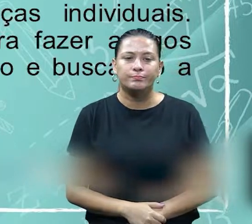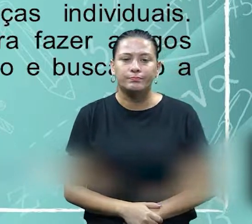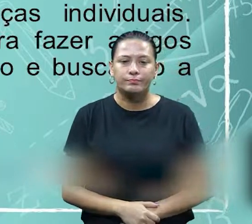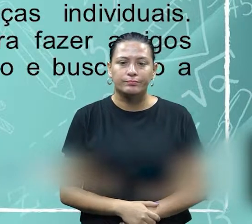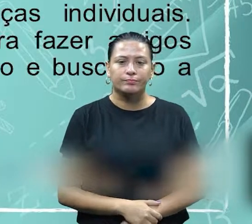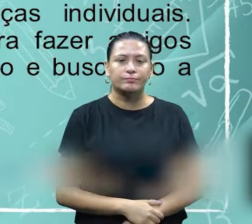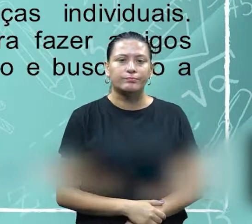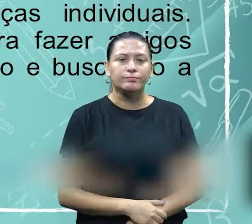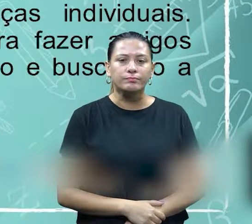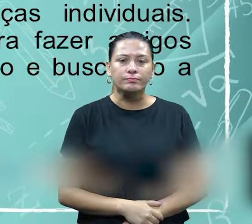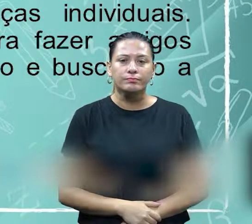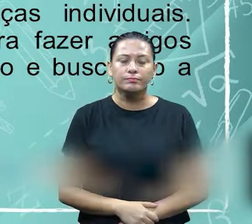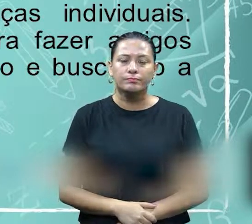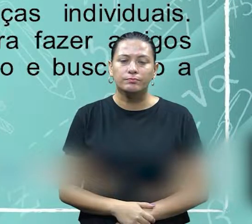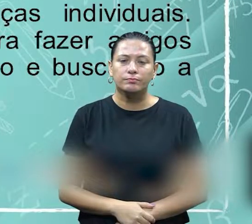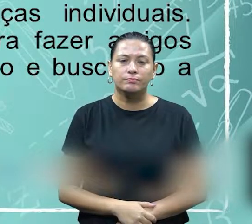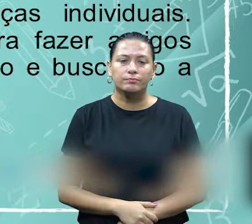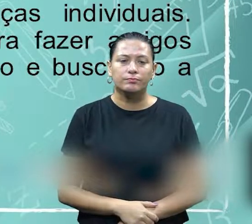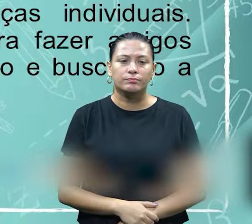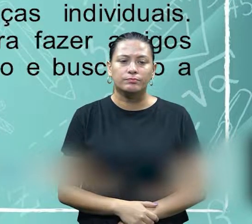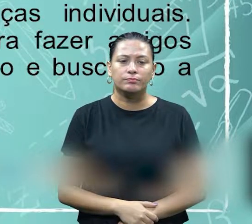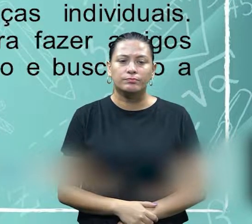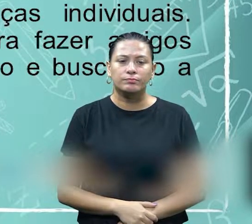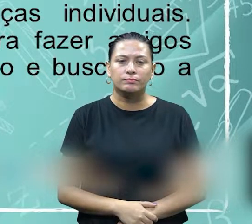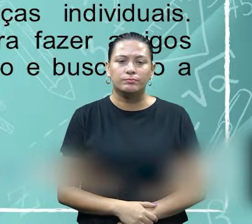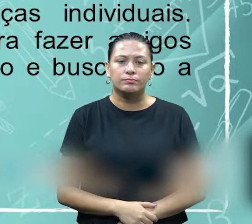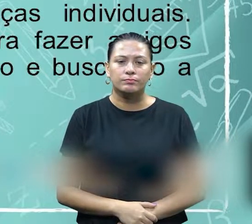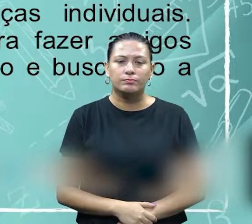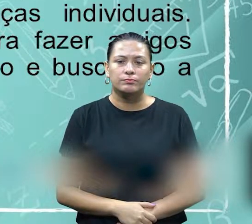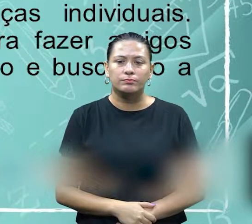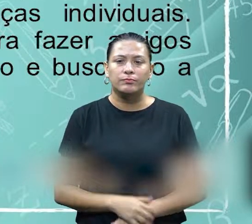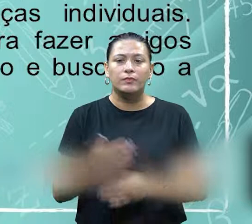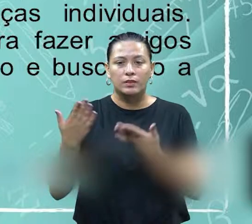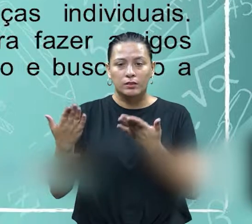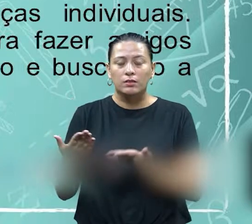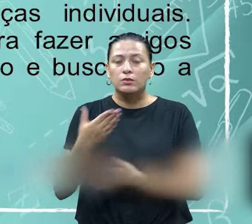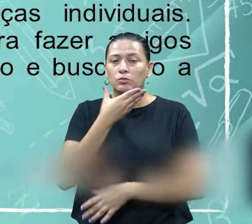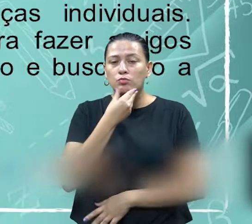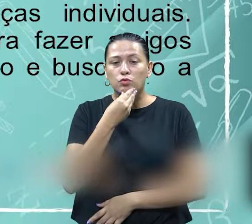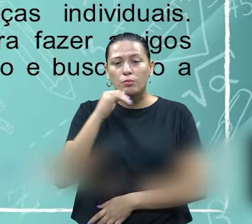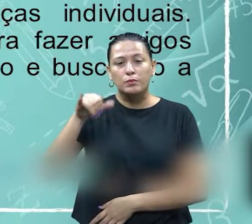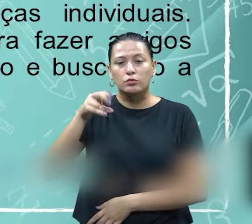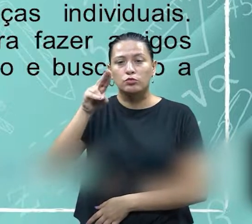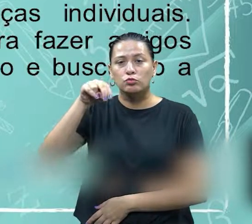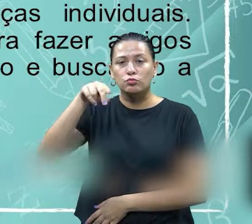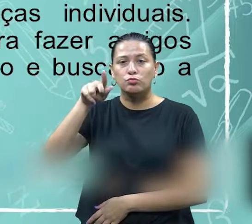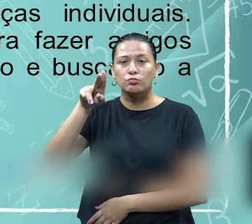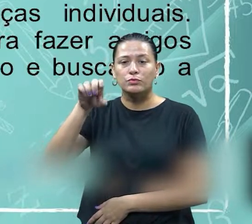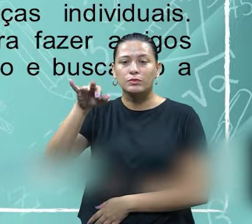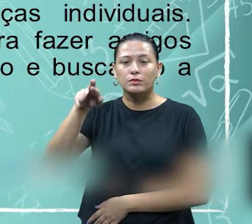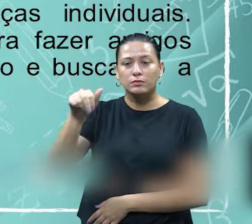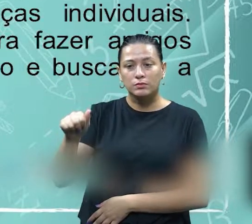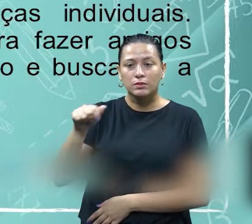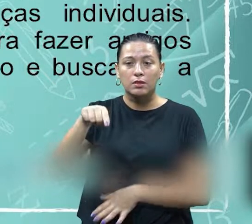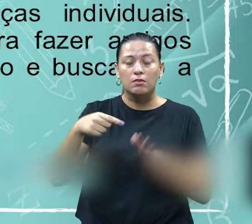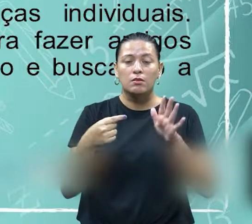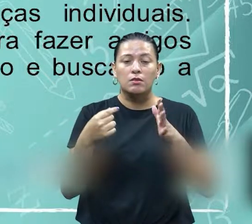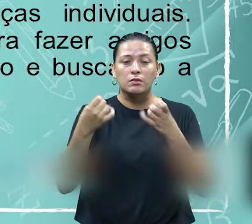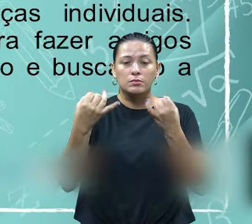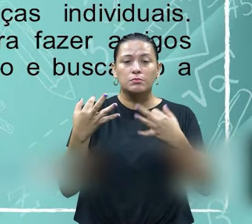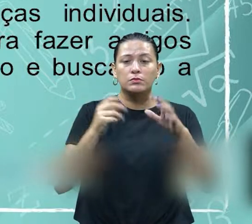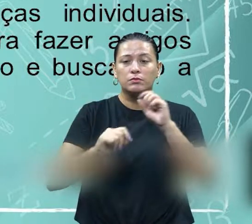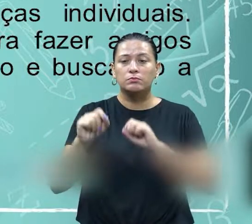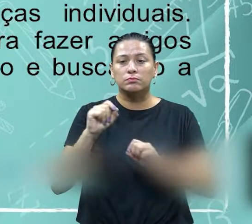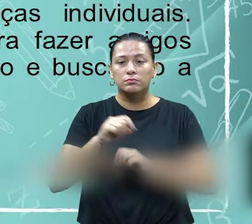E, novamente, aqui é o autor que eu trouxe para vocês, o Junqueira, né? Ele vem dizer que o negociador,